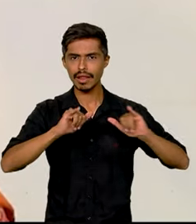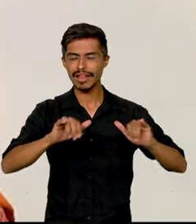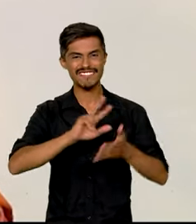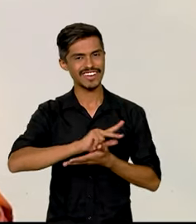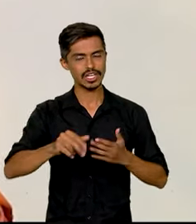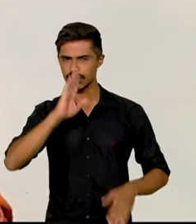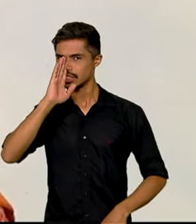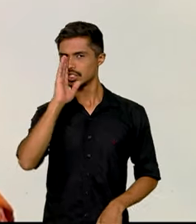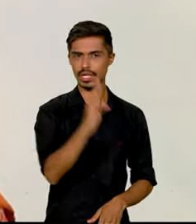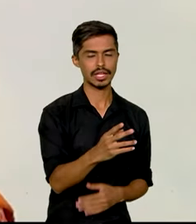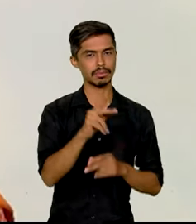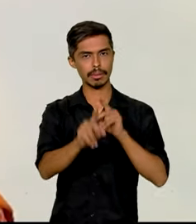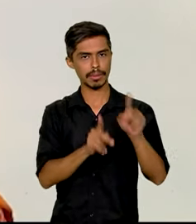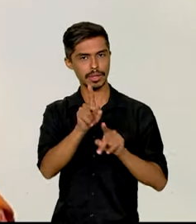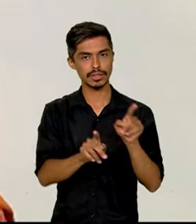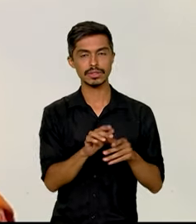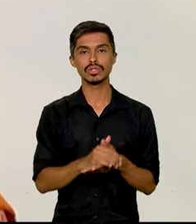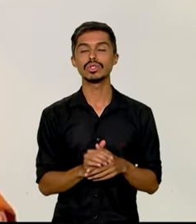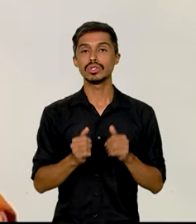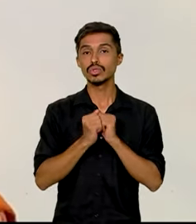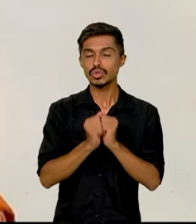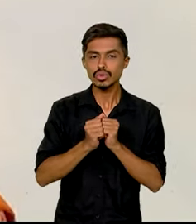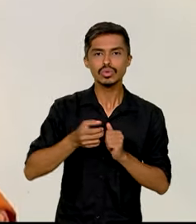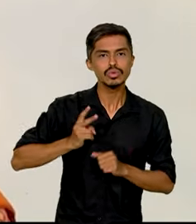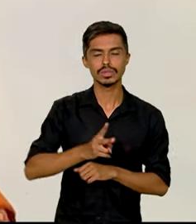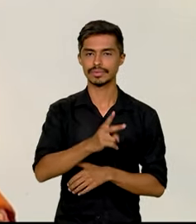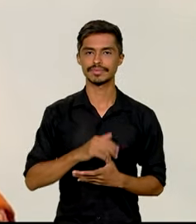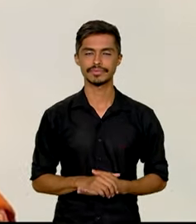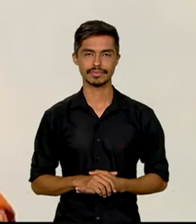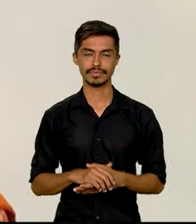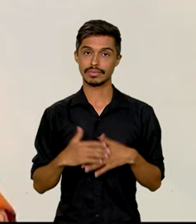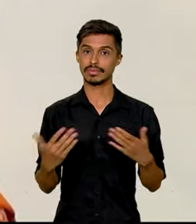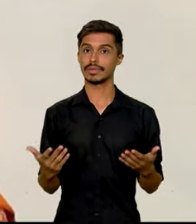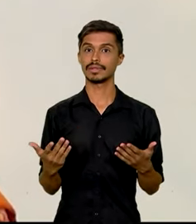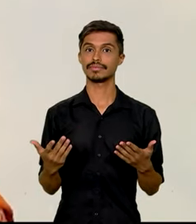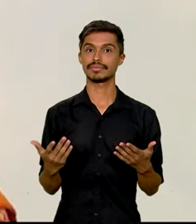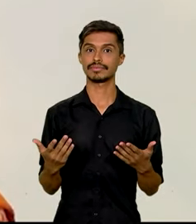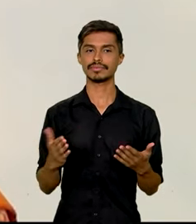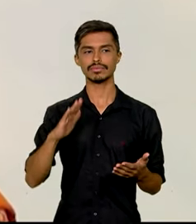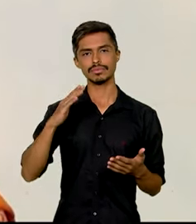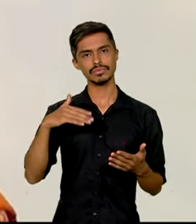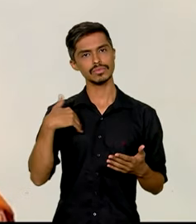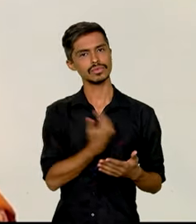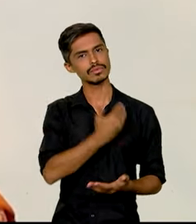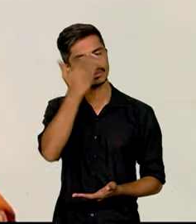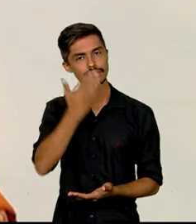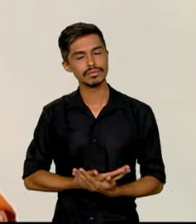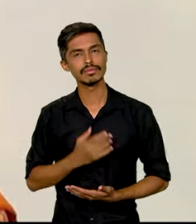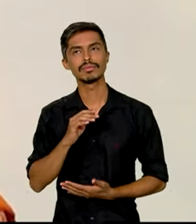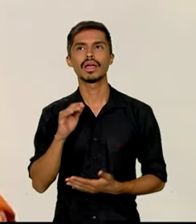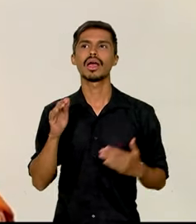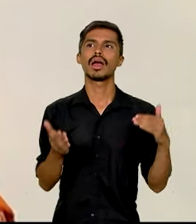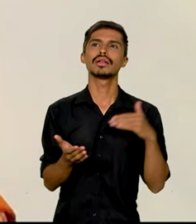diretamente para a população compulsoriamente. Então, nós cremos que até